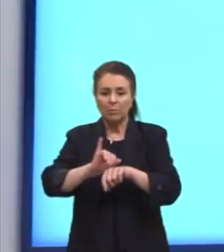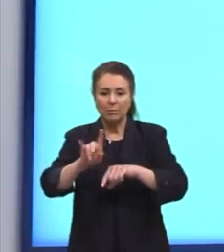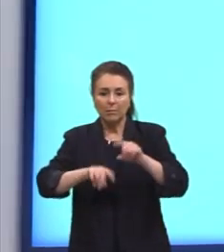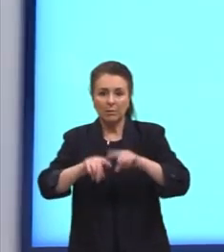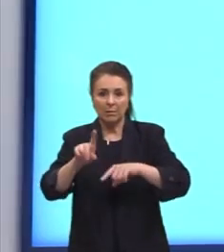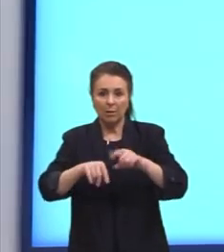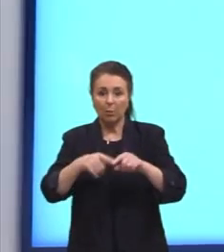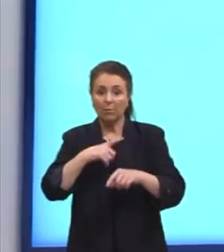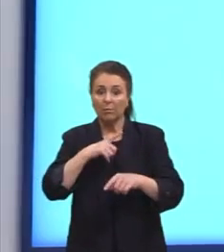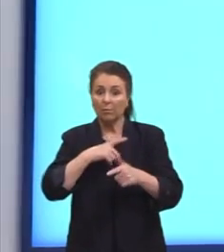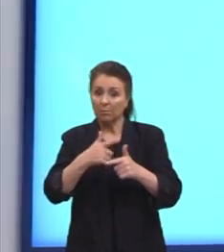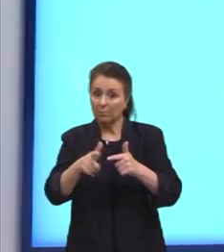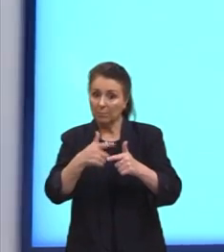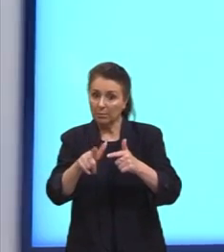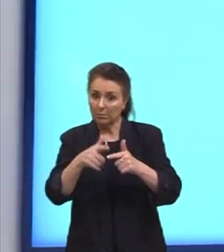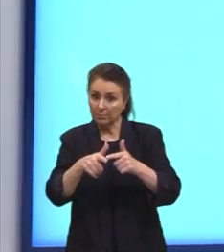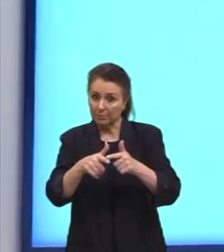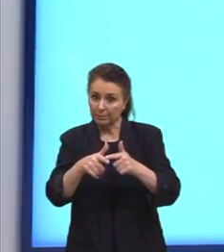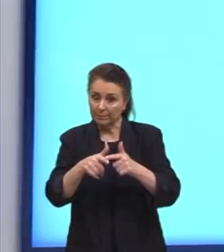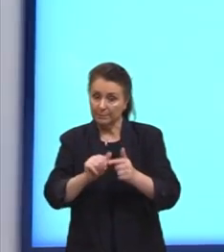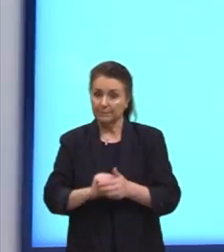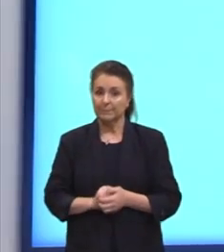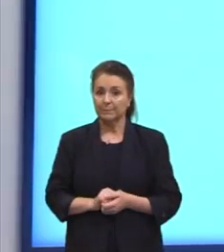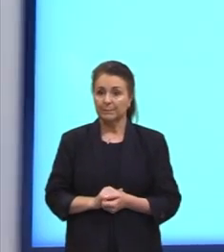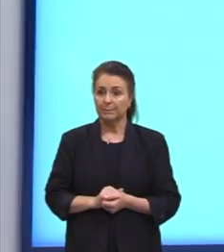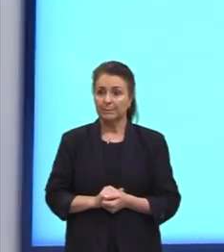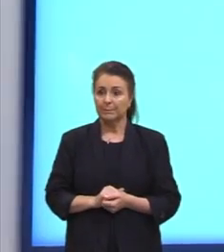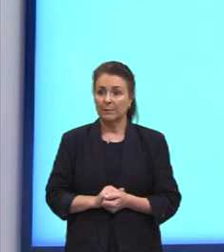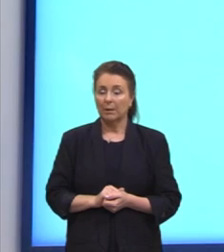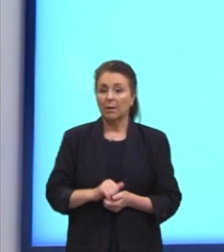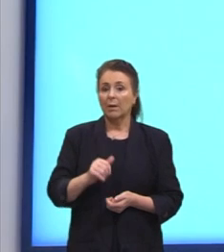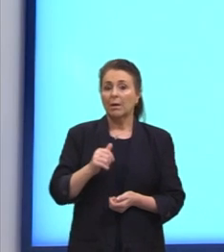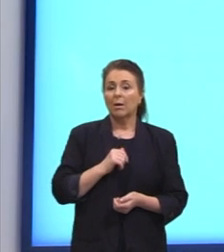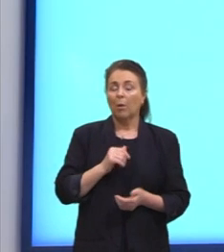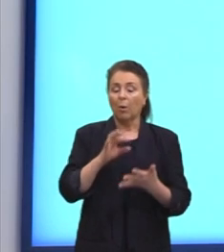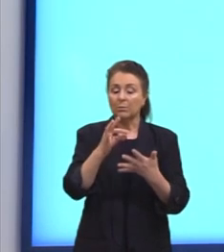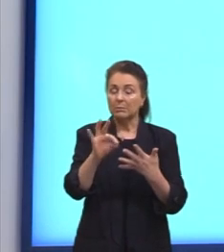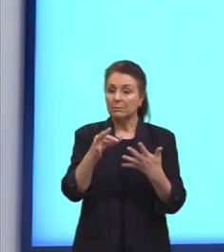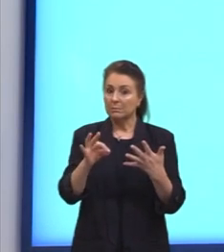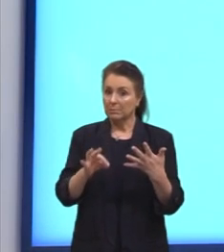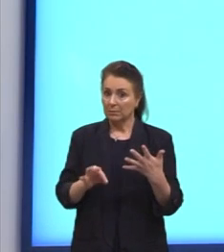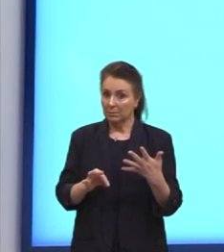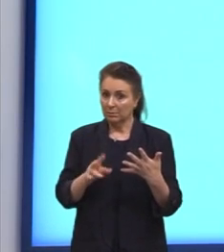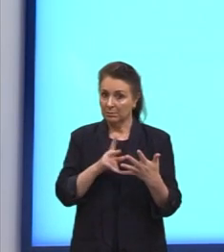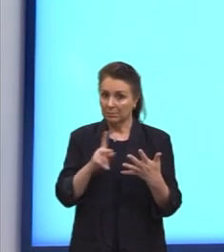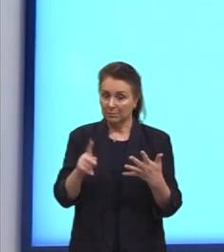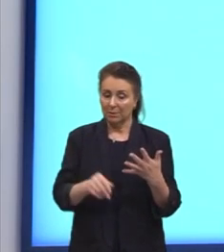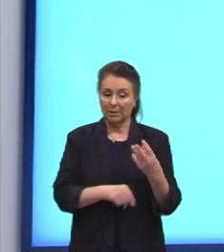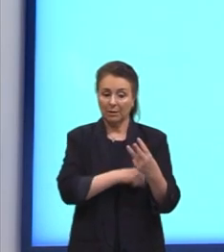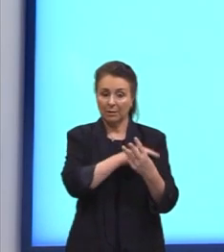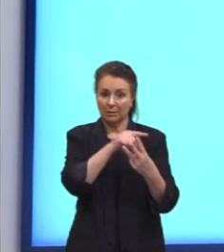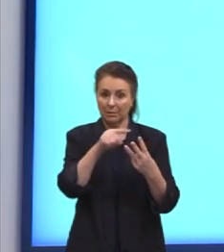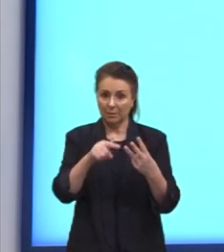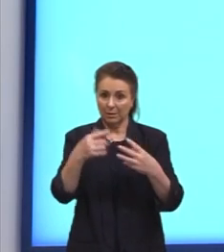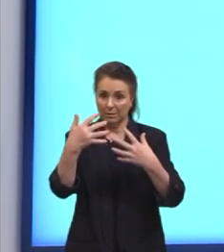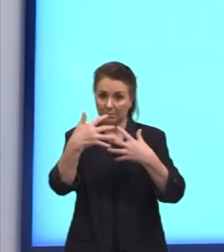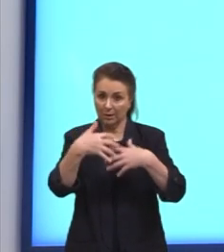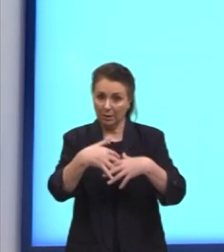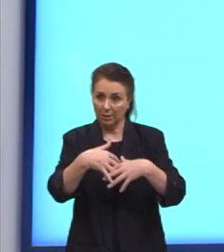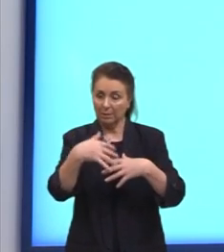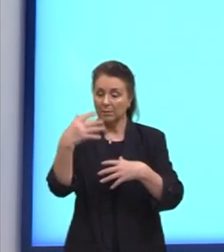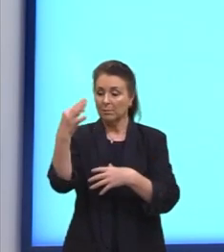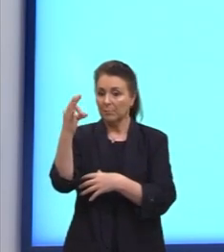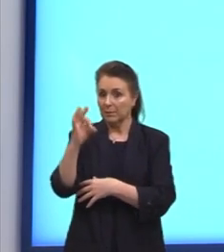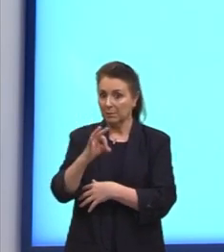defeito. Vamos lá então. Então, aqui eu destaquei as três máquinas, o percentual que cada uma